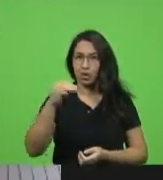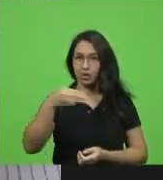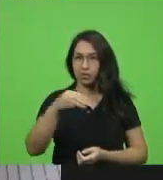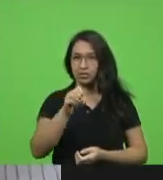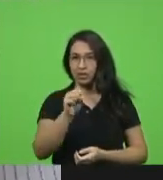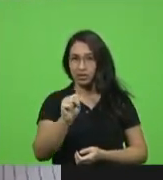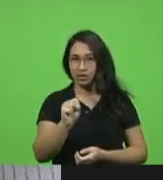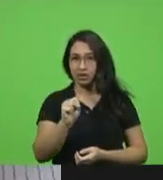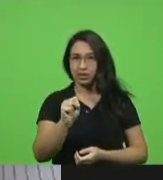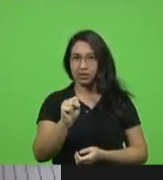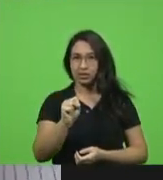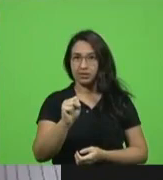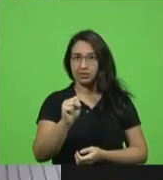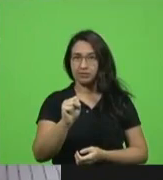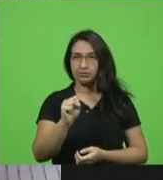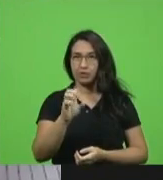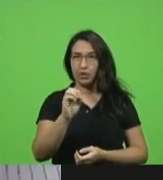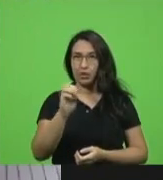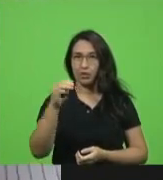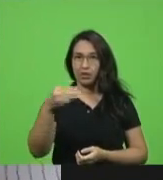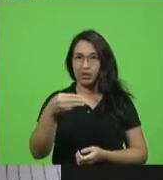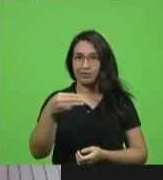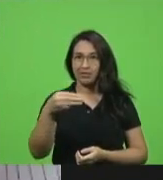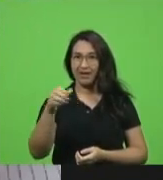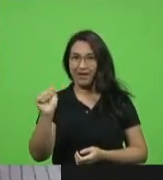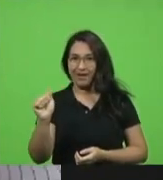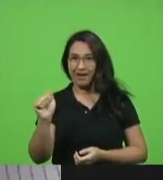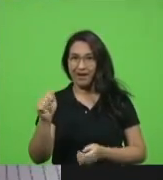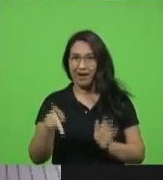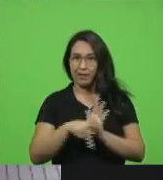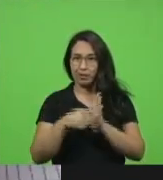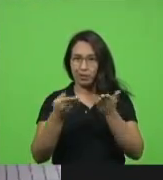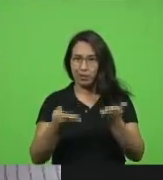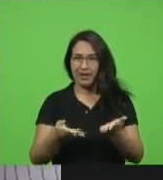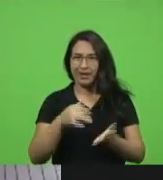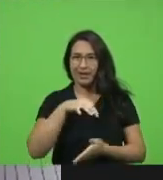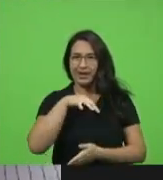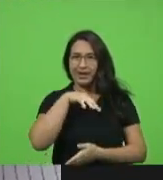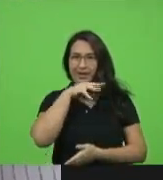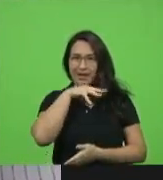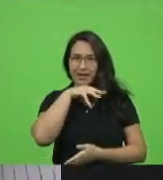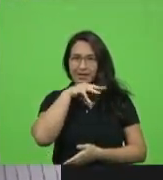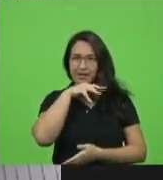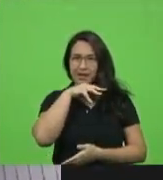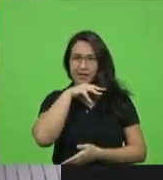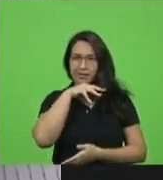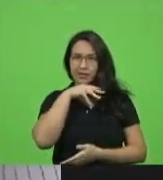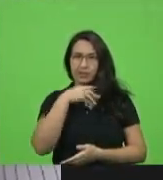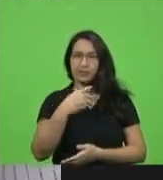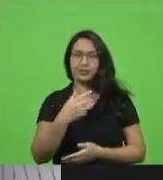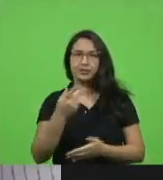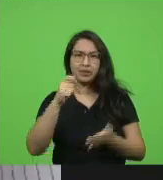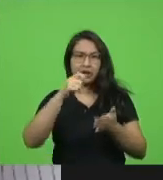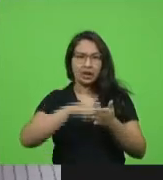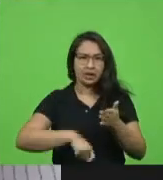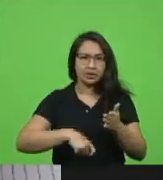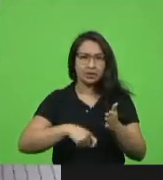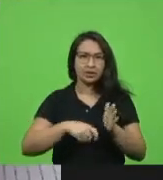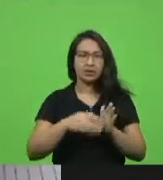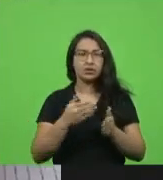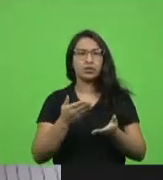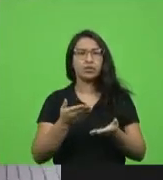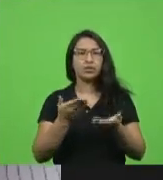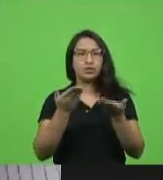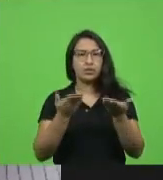animal quando nós tivemos quando nós tivemos assinamos o protocolo com a